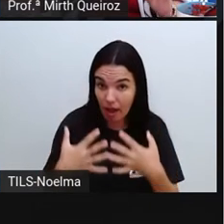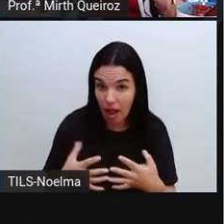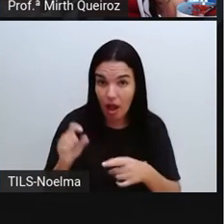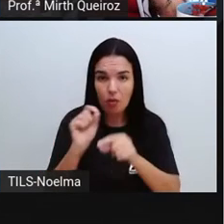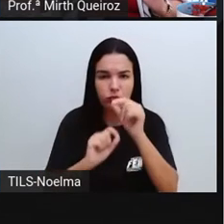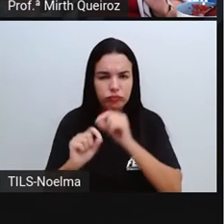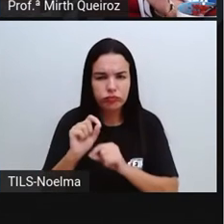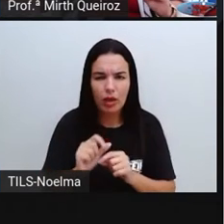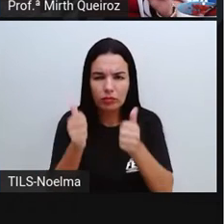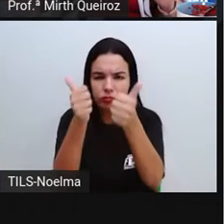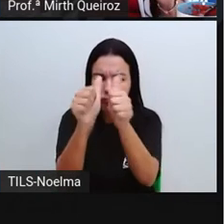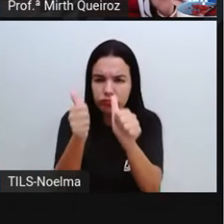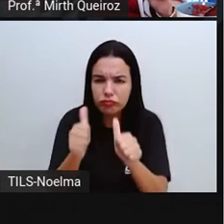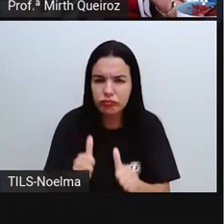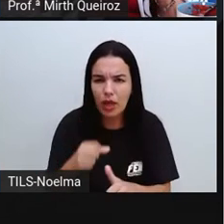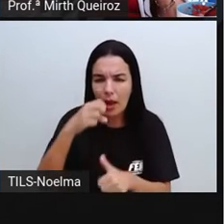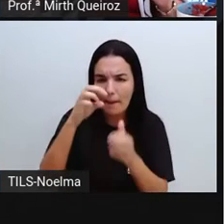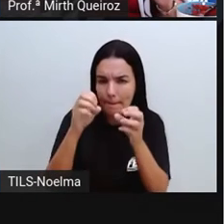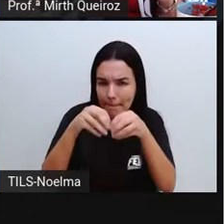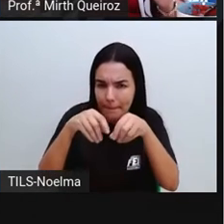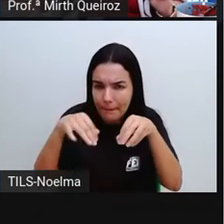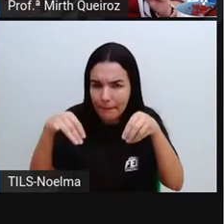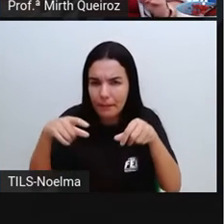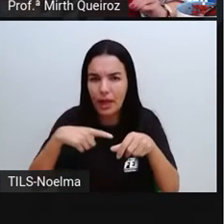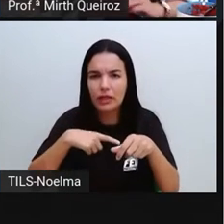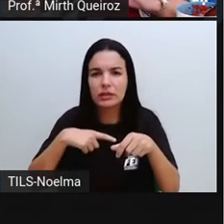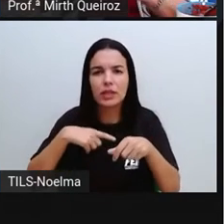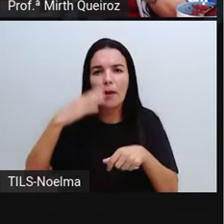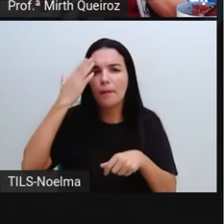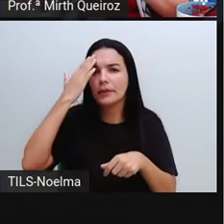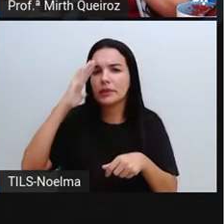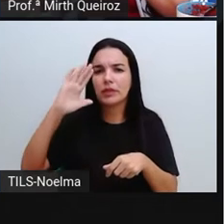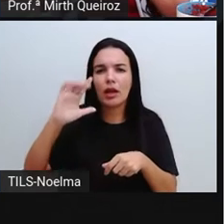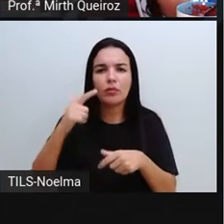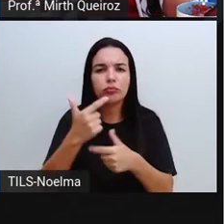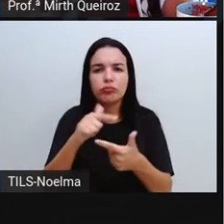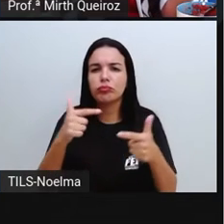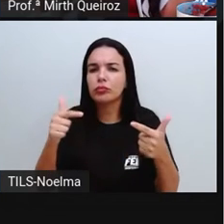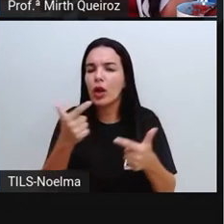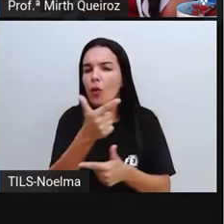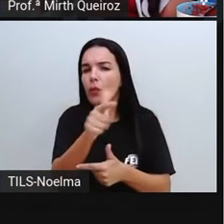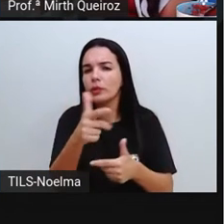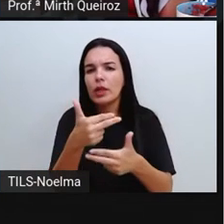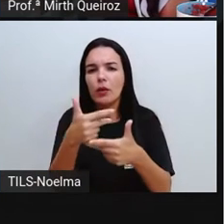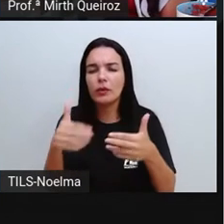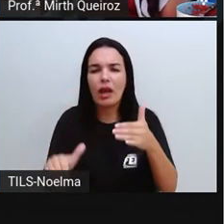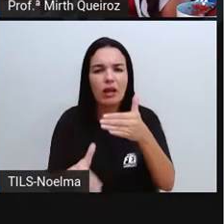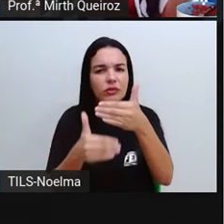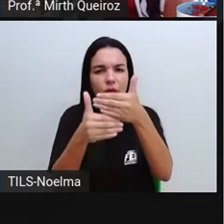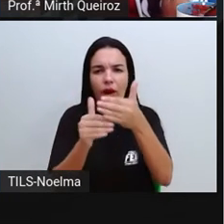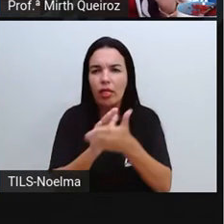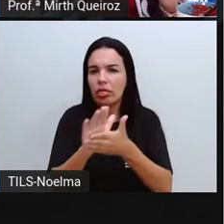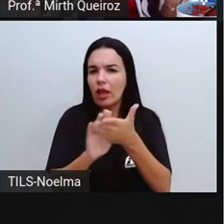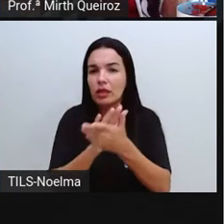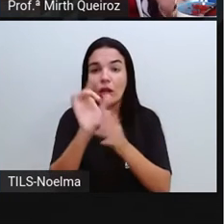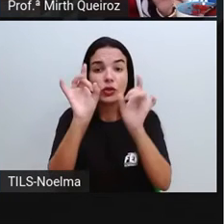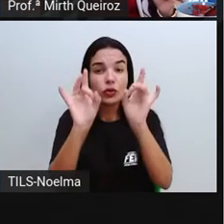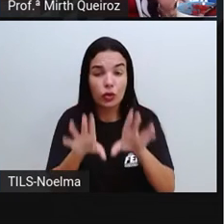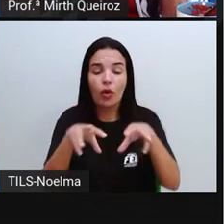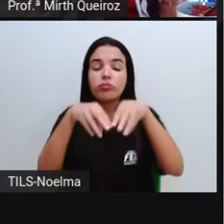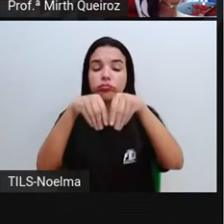argila Quase sempre ela atua como material principal Sem a adição de qualquer outra coisa Apenas